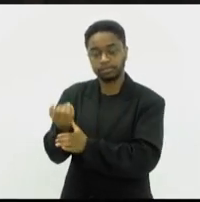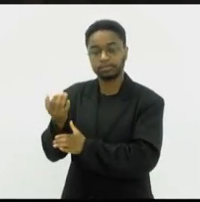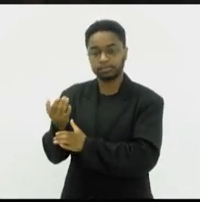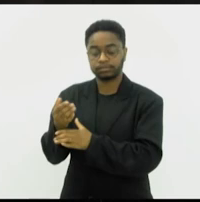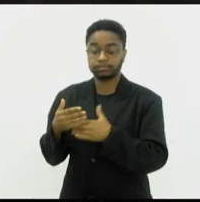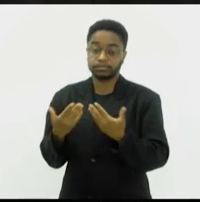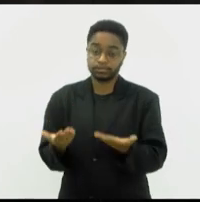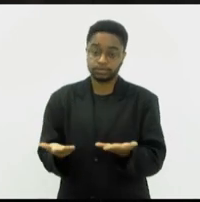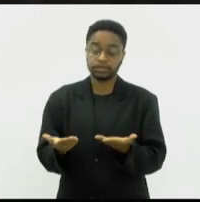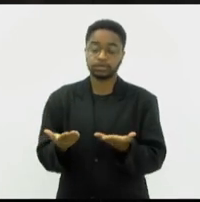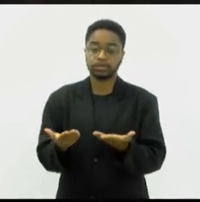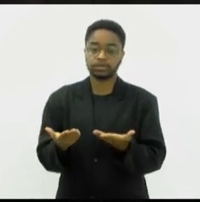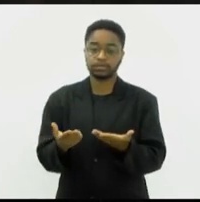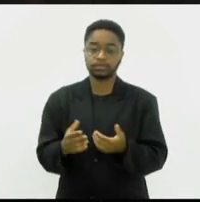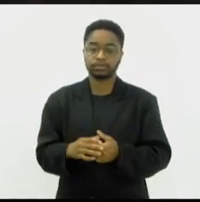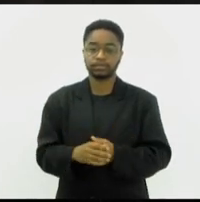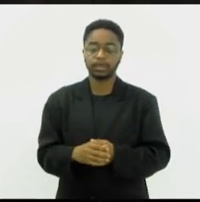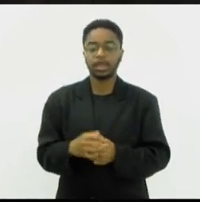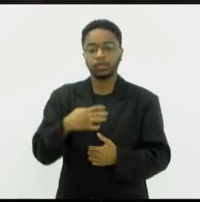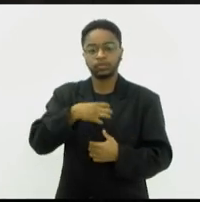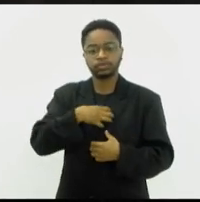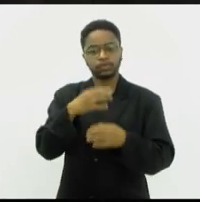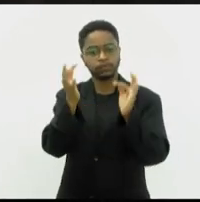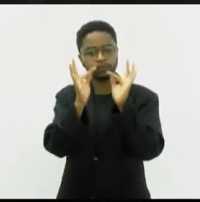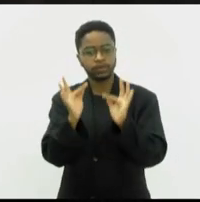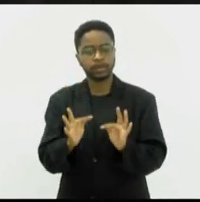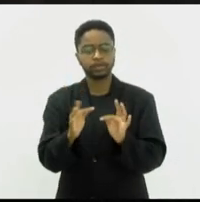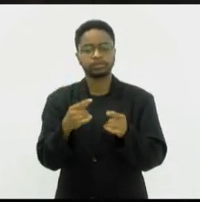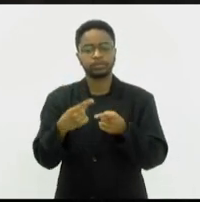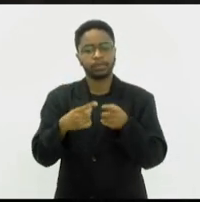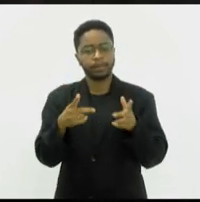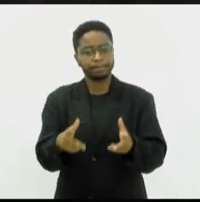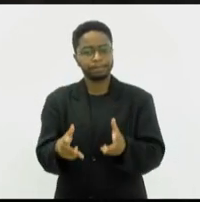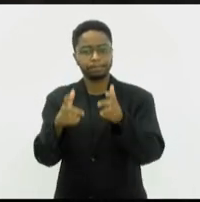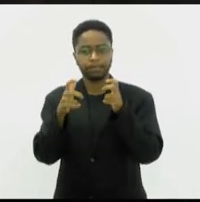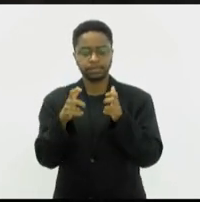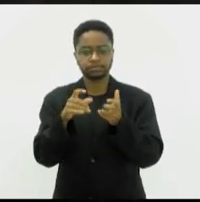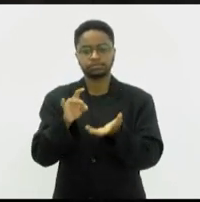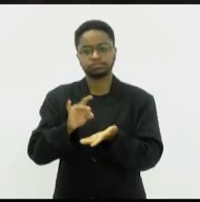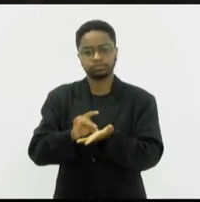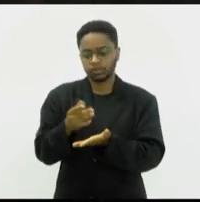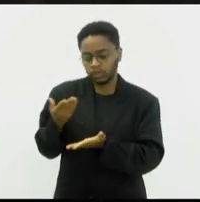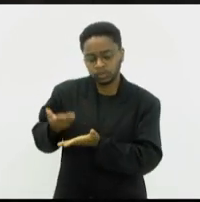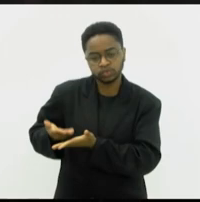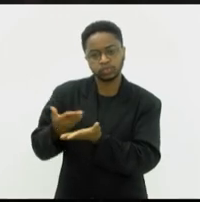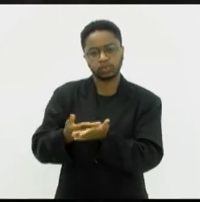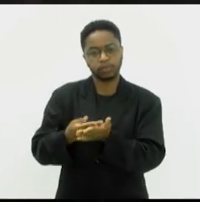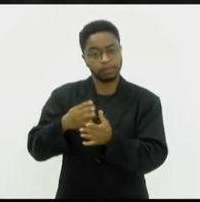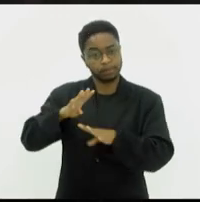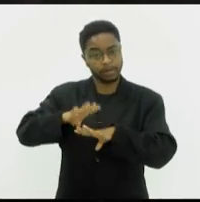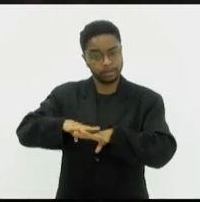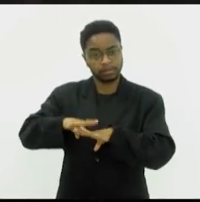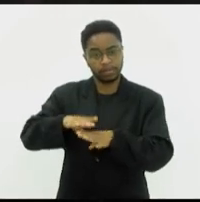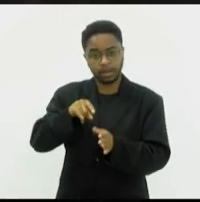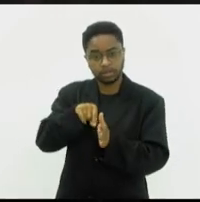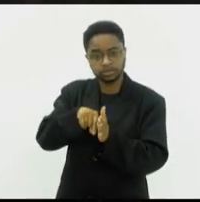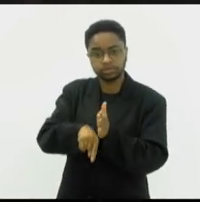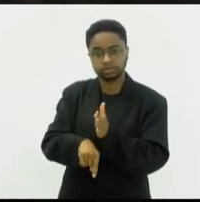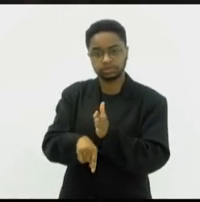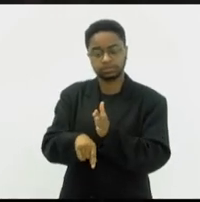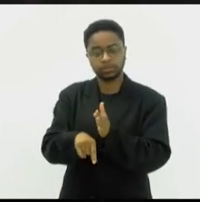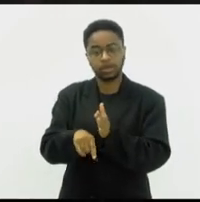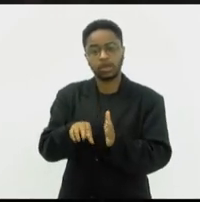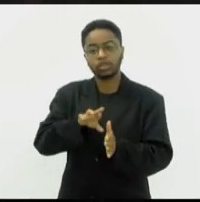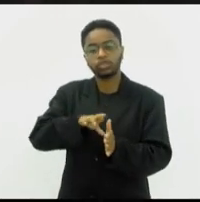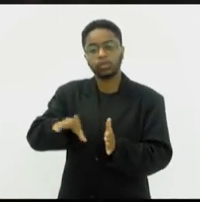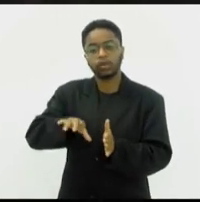Então, é animador você ver que o estudo da matemática pura e aplicada deixa